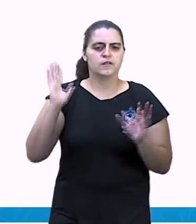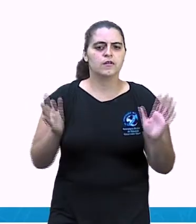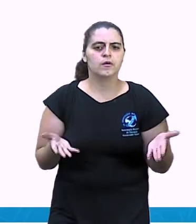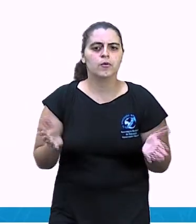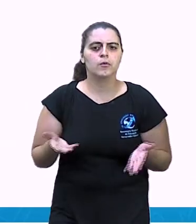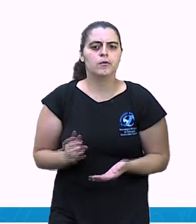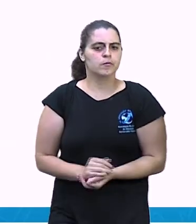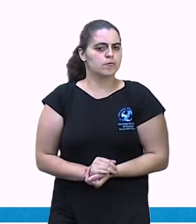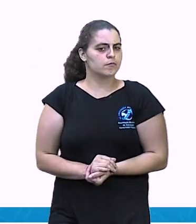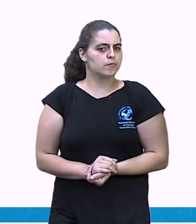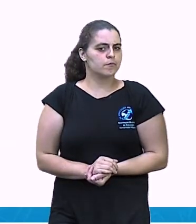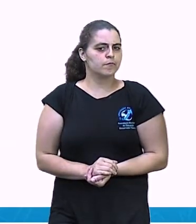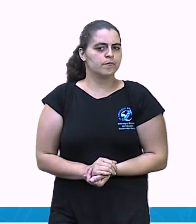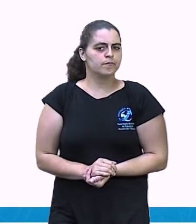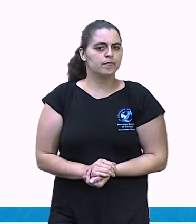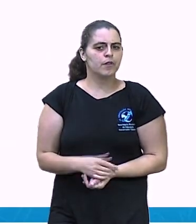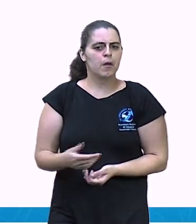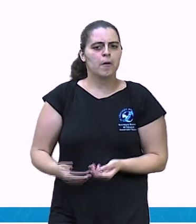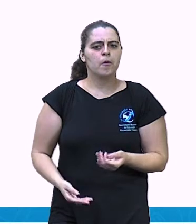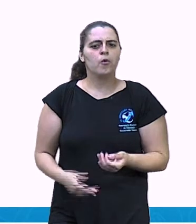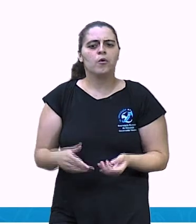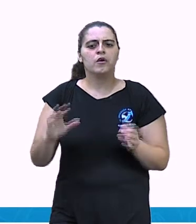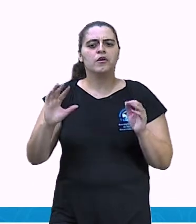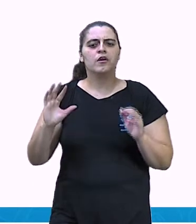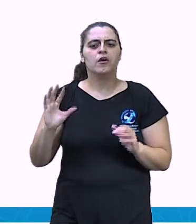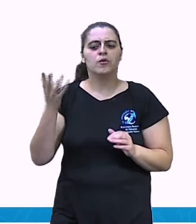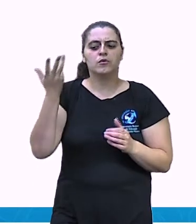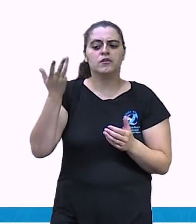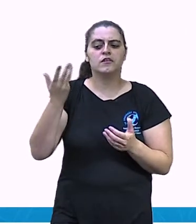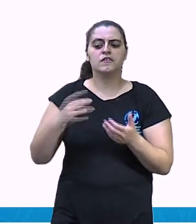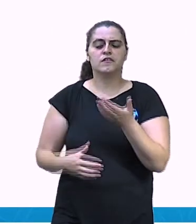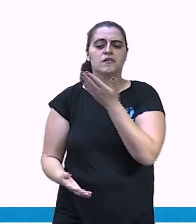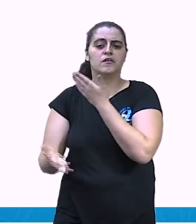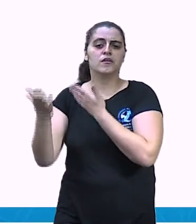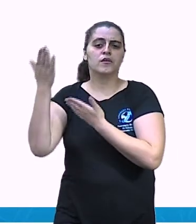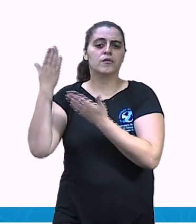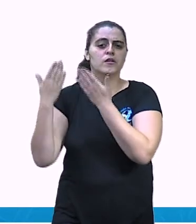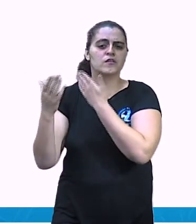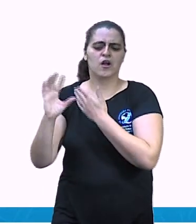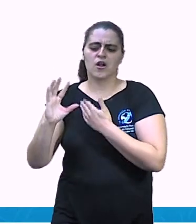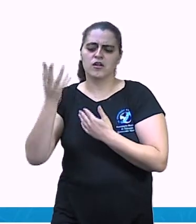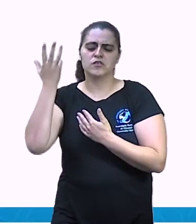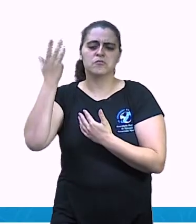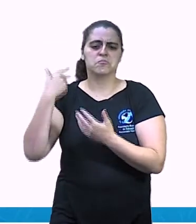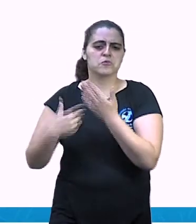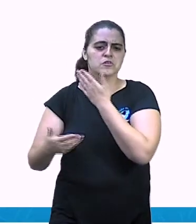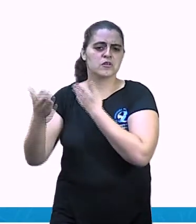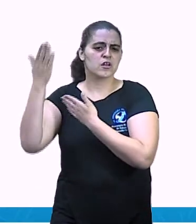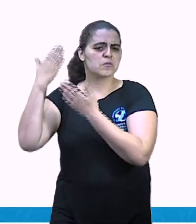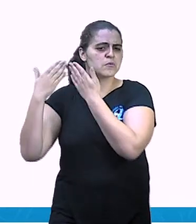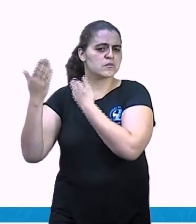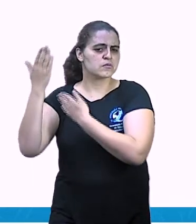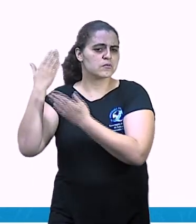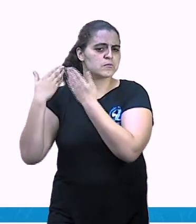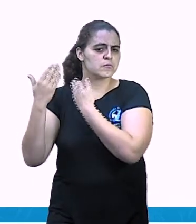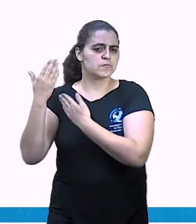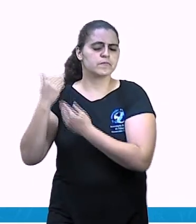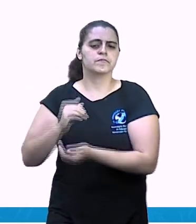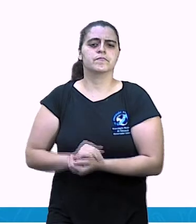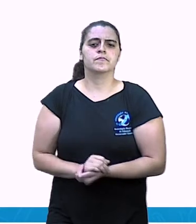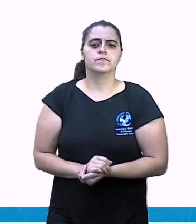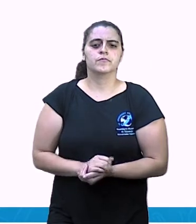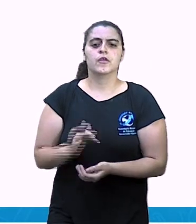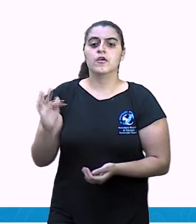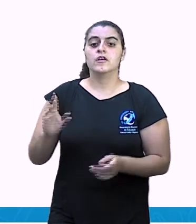agora. Passado, a ação já aconteceu. Já se passou.